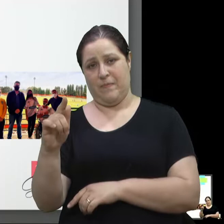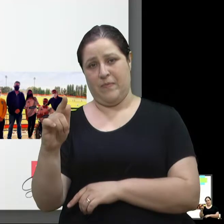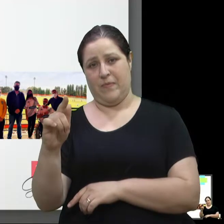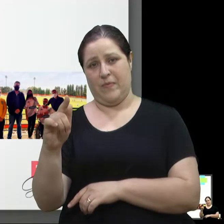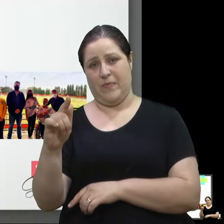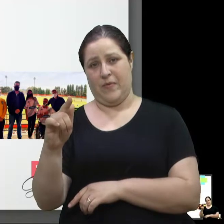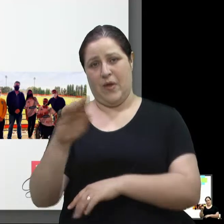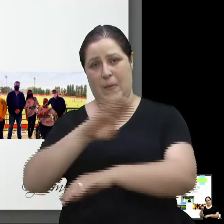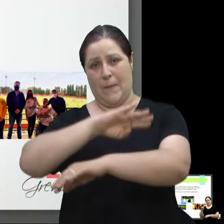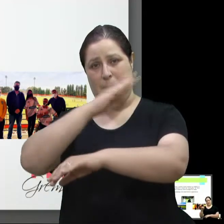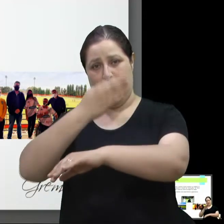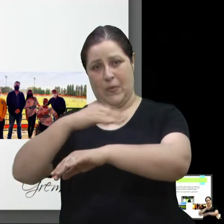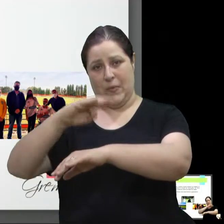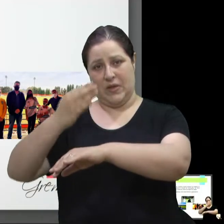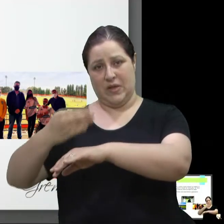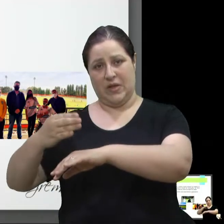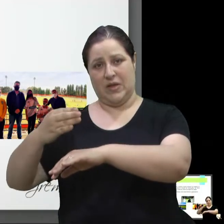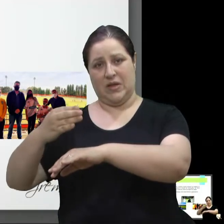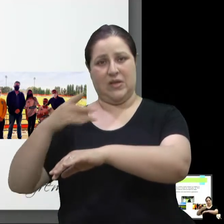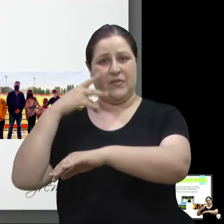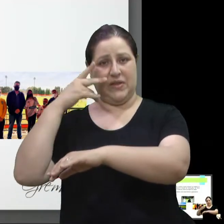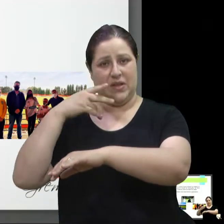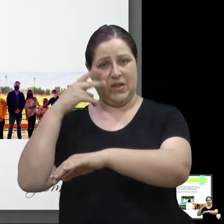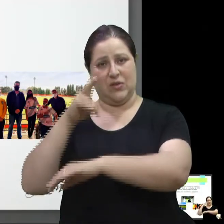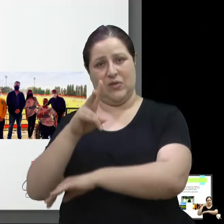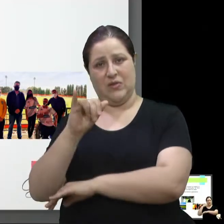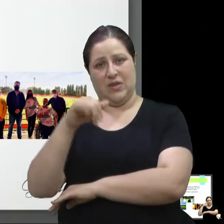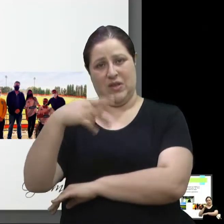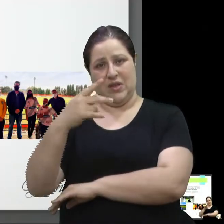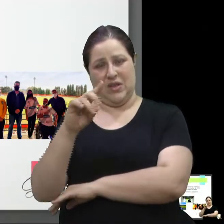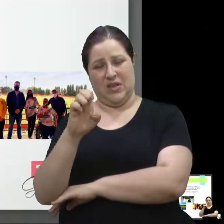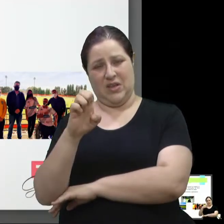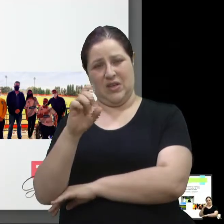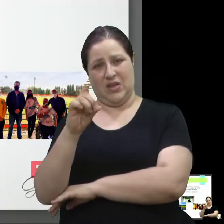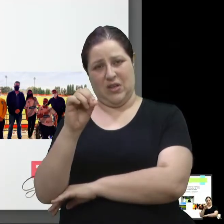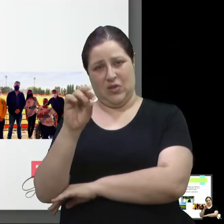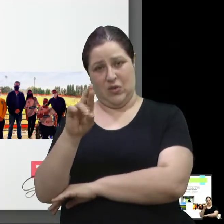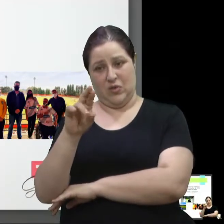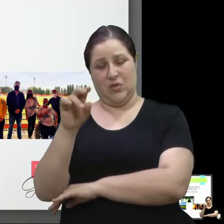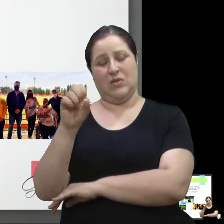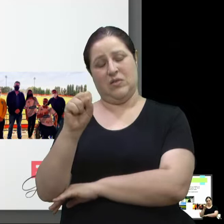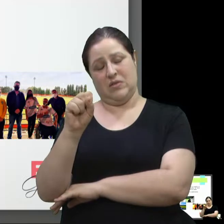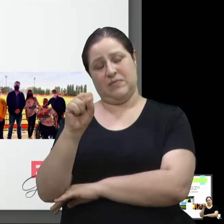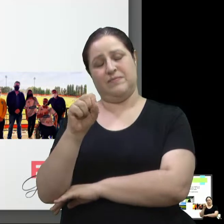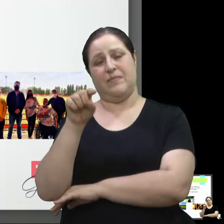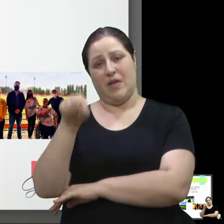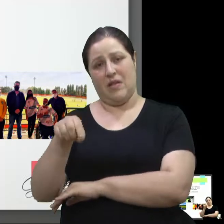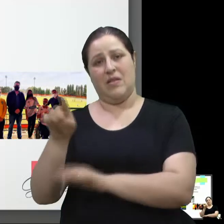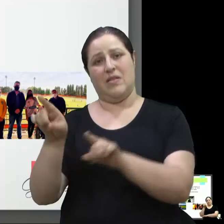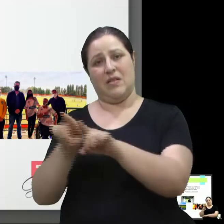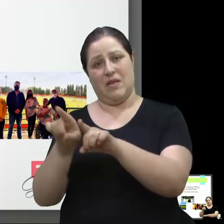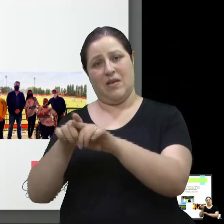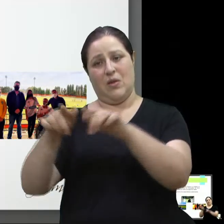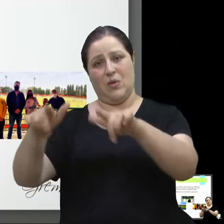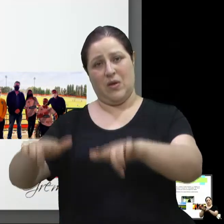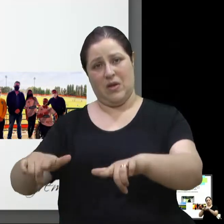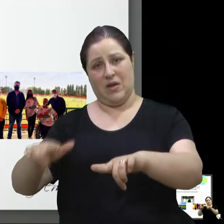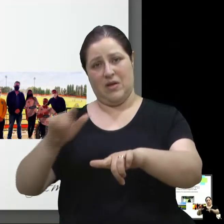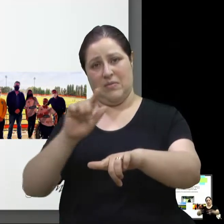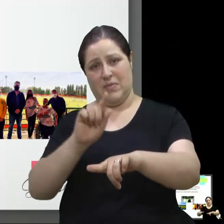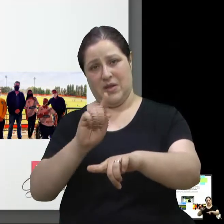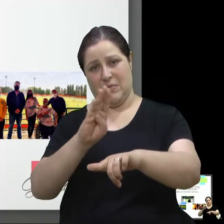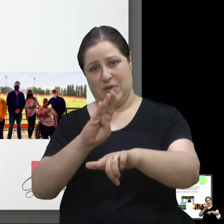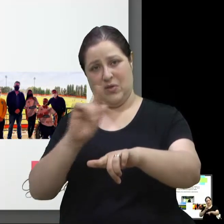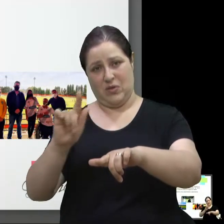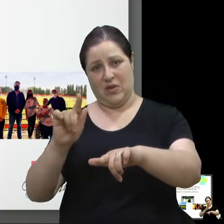assessor de marketing do esportivo recebeu eles, e a montanha também é um estádio acessível, tem elevador, inclusive, então, uma outra